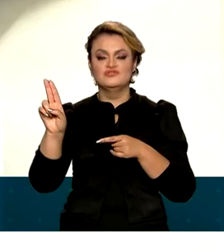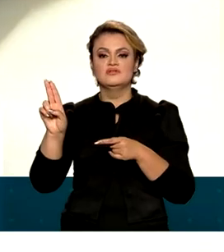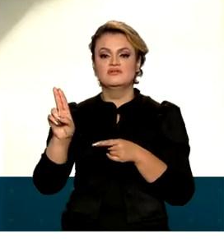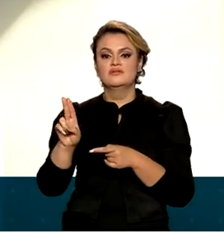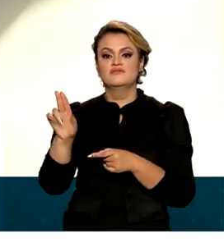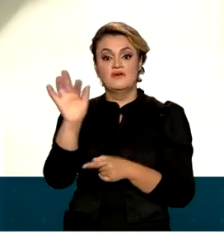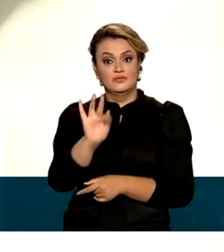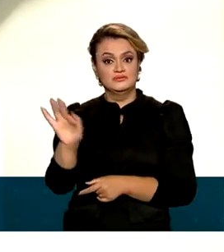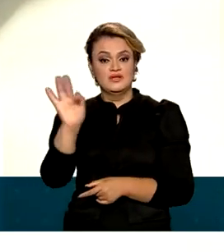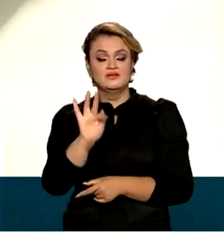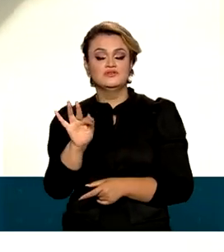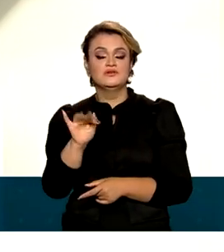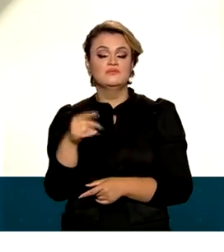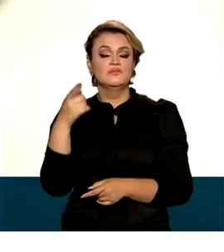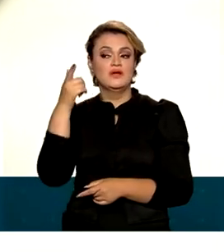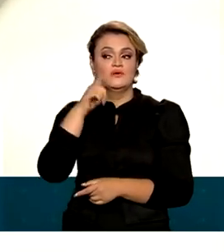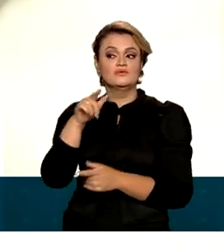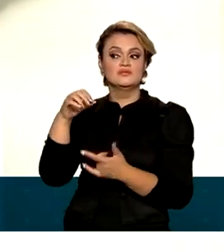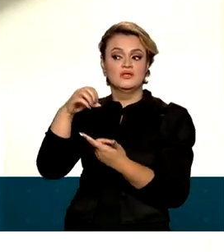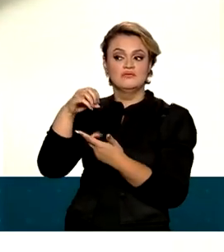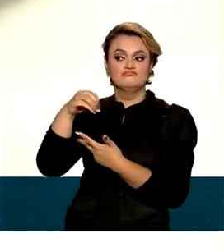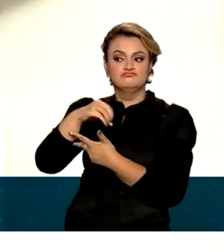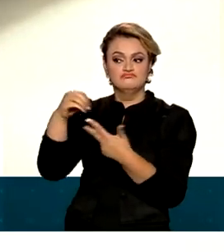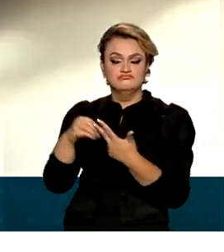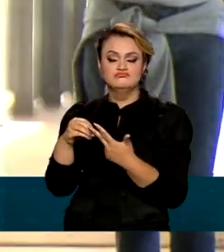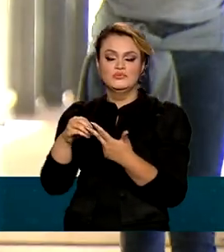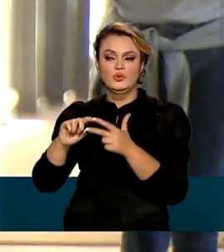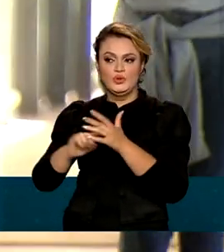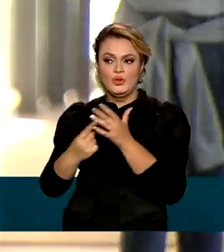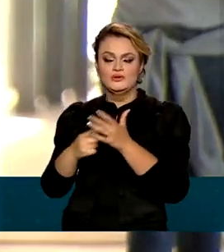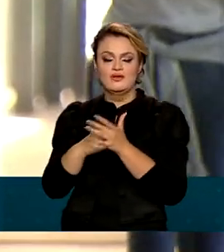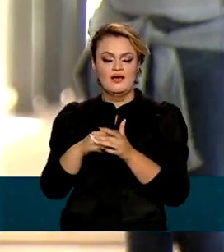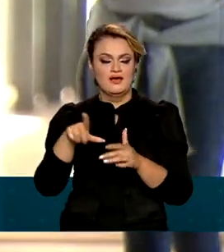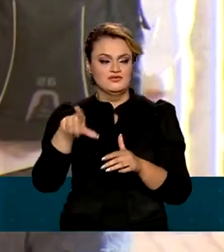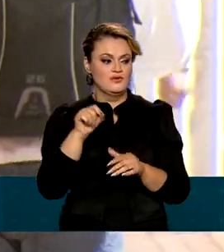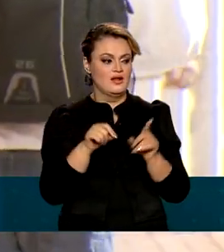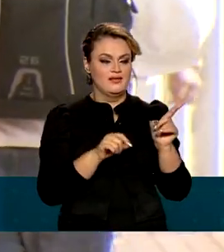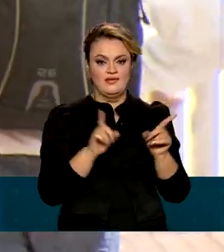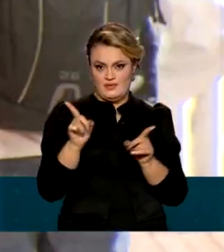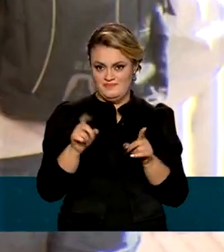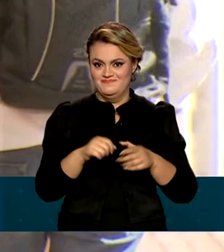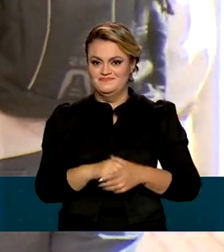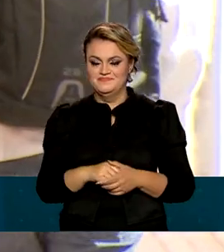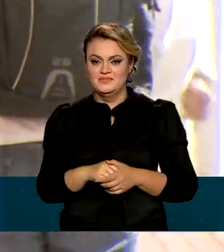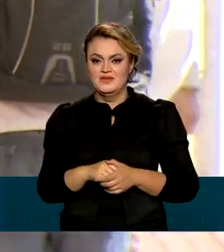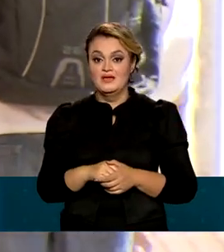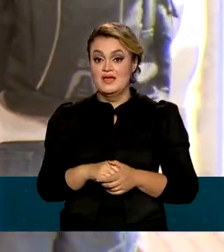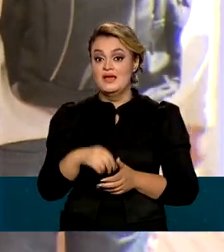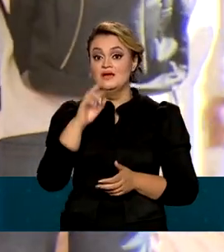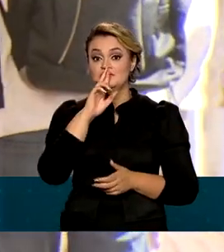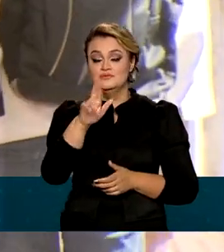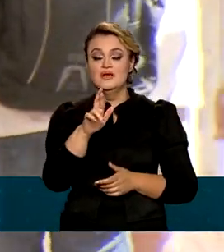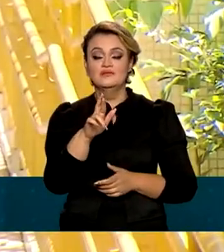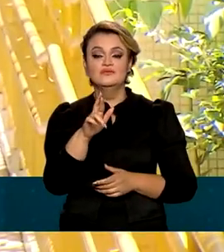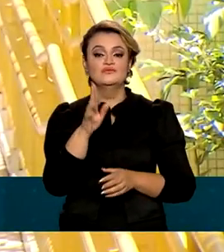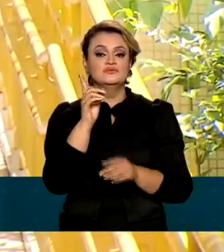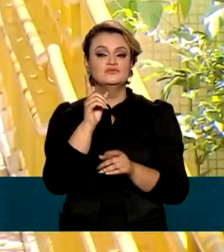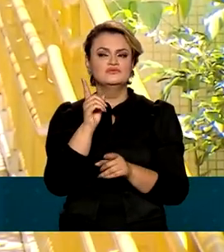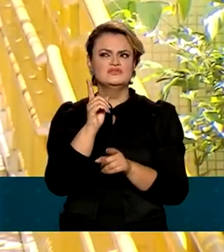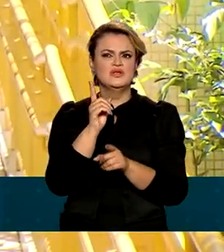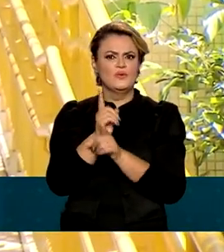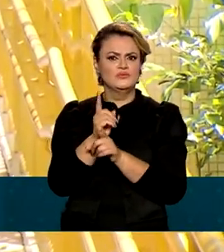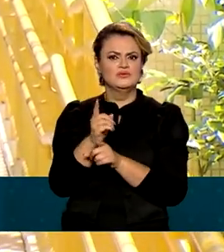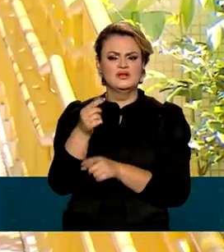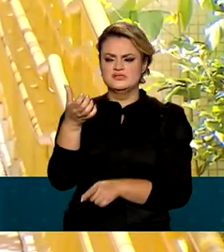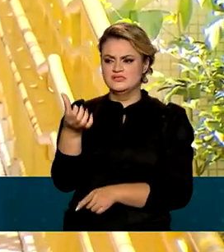meio da nota no exame nacional do ensino médio. E o resultado, Mara, SISU está disponível desde o último dia 6 de